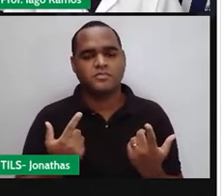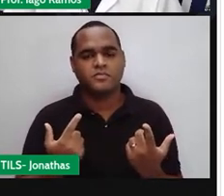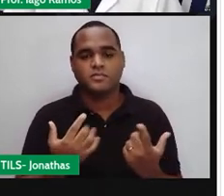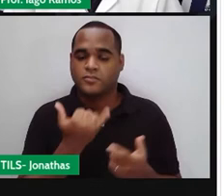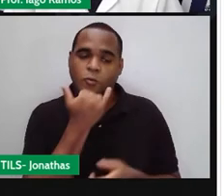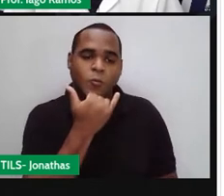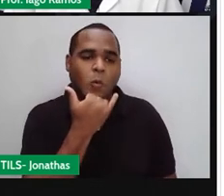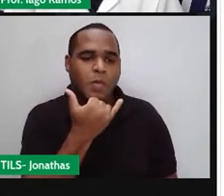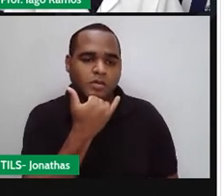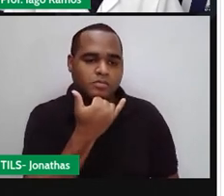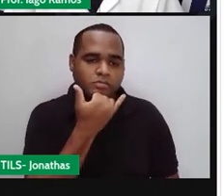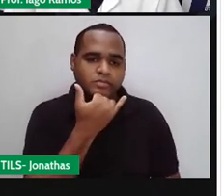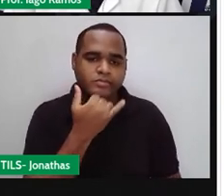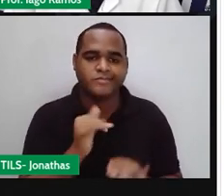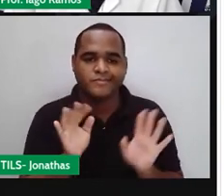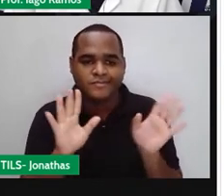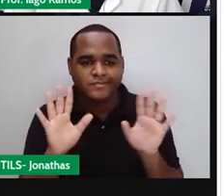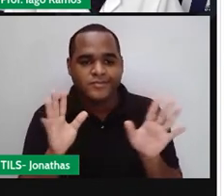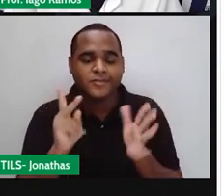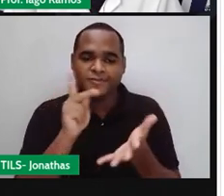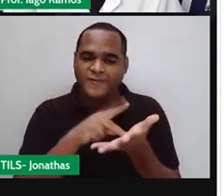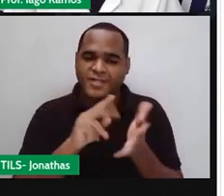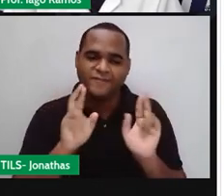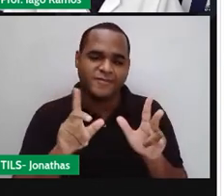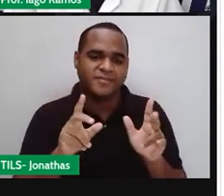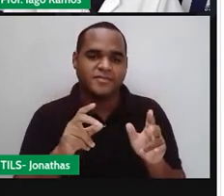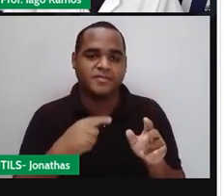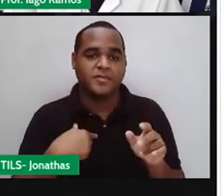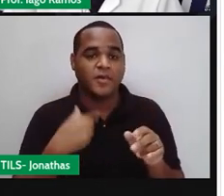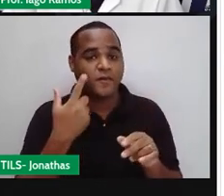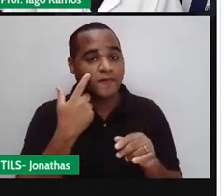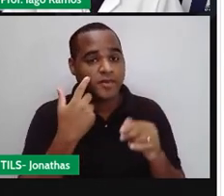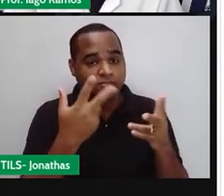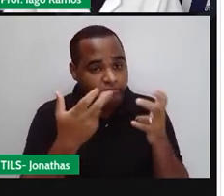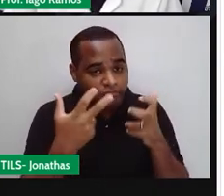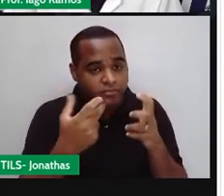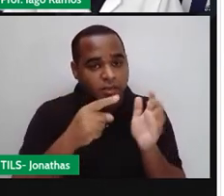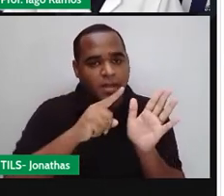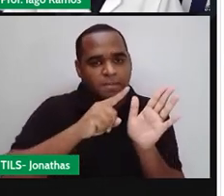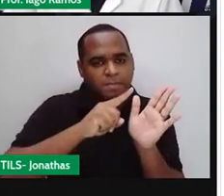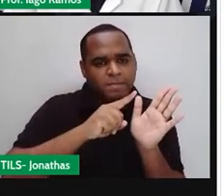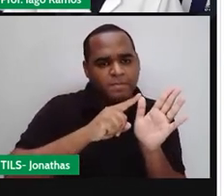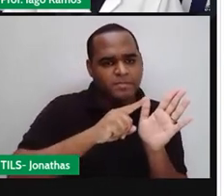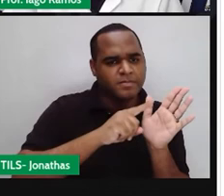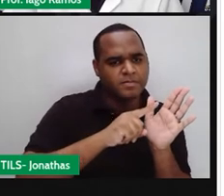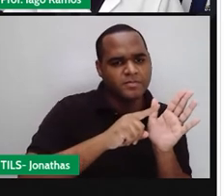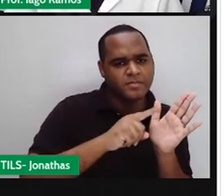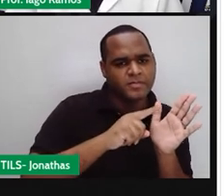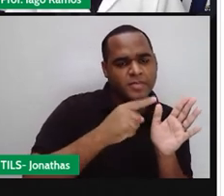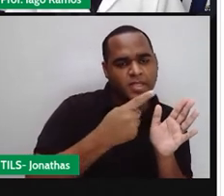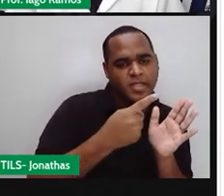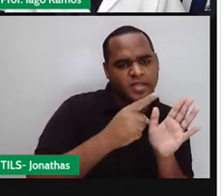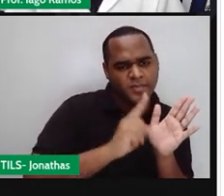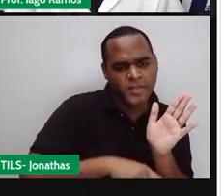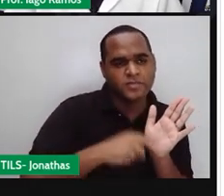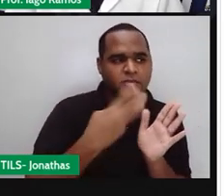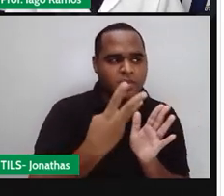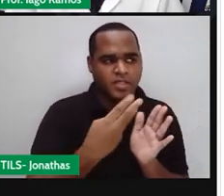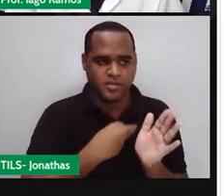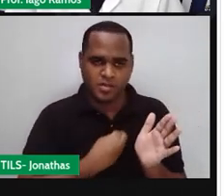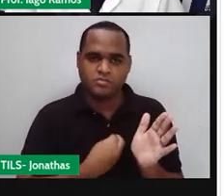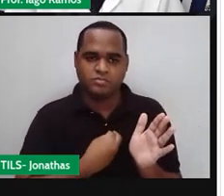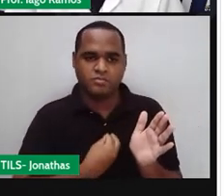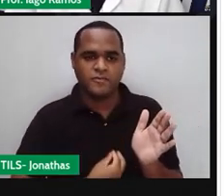Aliás, desculpa, né? Na verdade, não. É aqui que a gente tem que olhar. Olha só. Aqui, ó. Esse deu negativo,